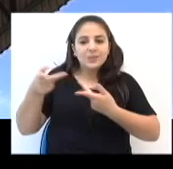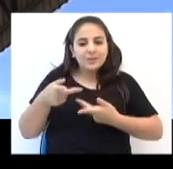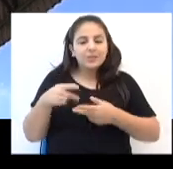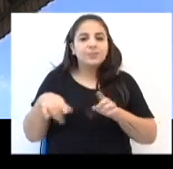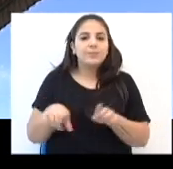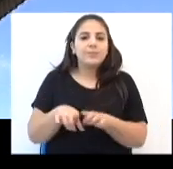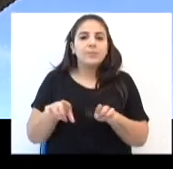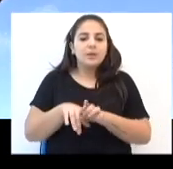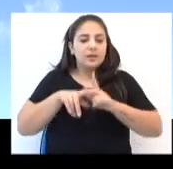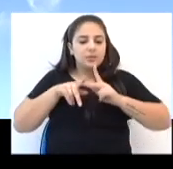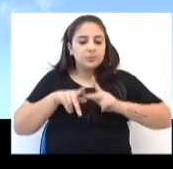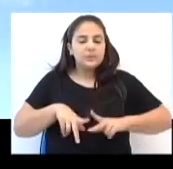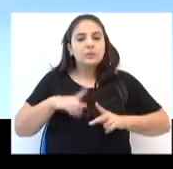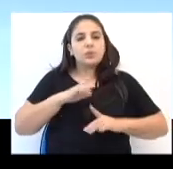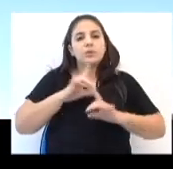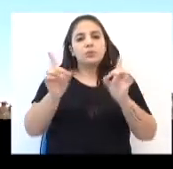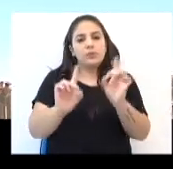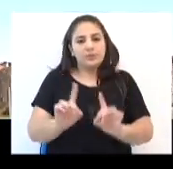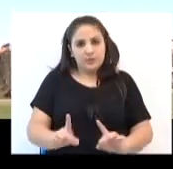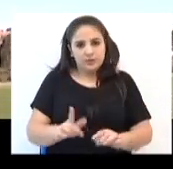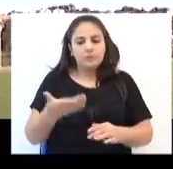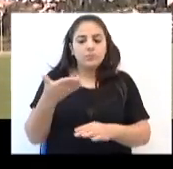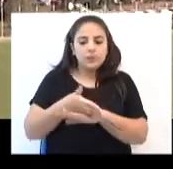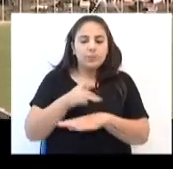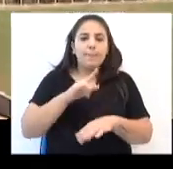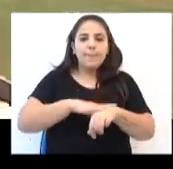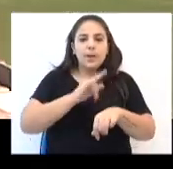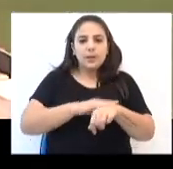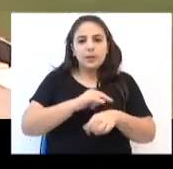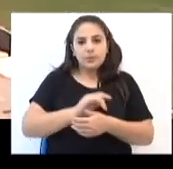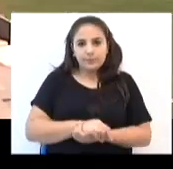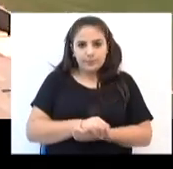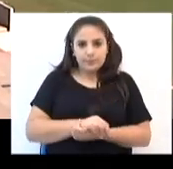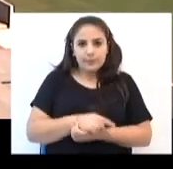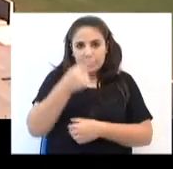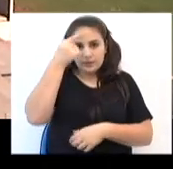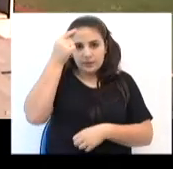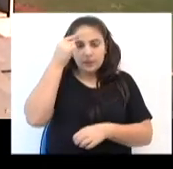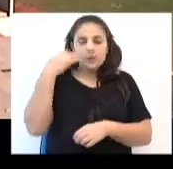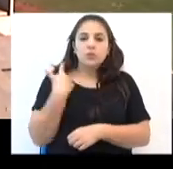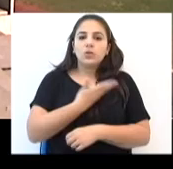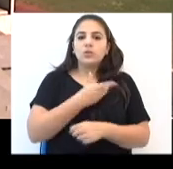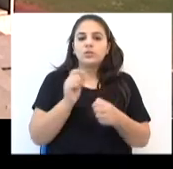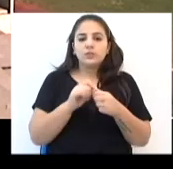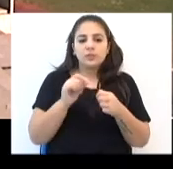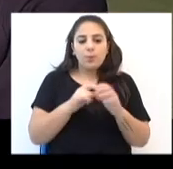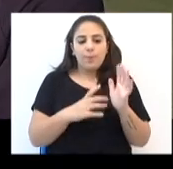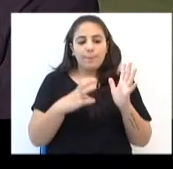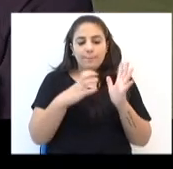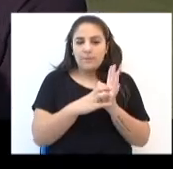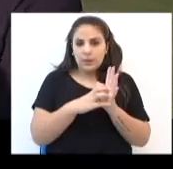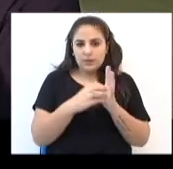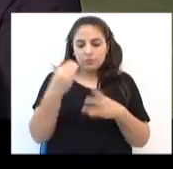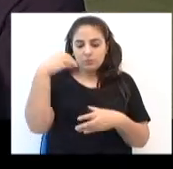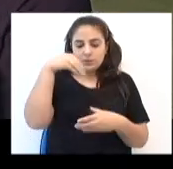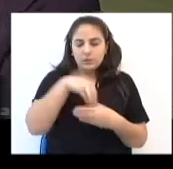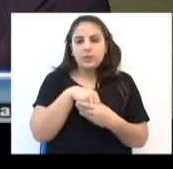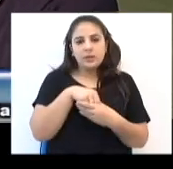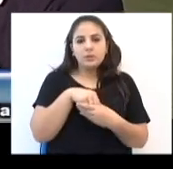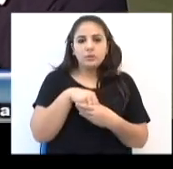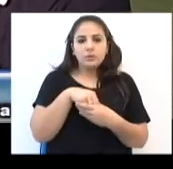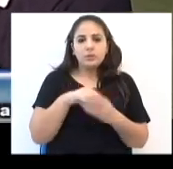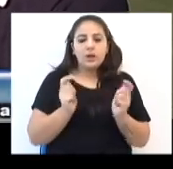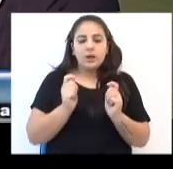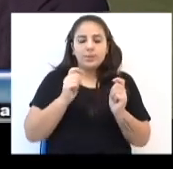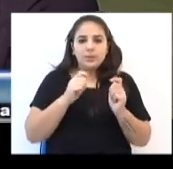visitantes e para as pessoas com deficiência. A ideia de que a gente fez um padrão aqui dentro das possibilidades